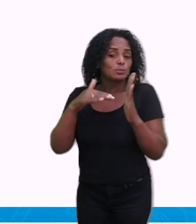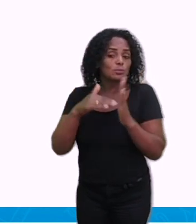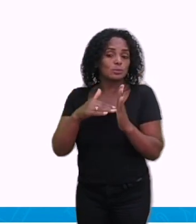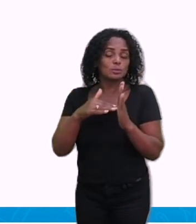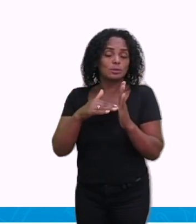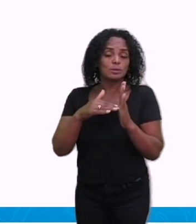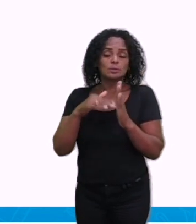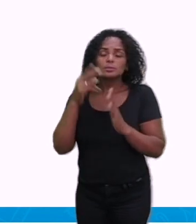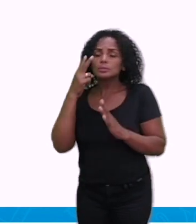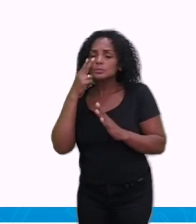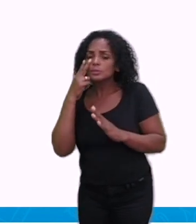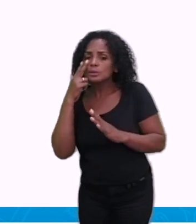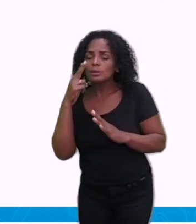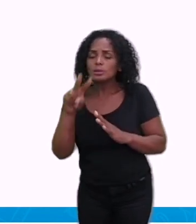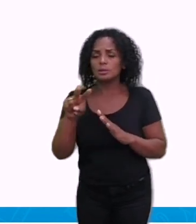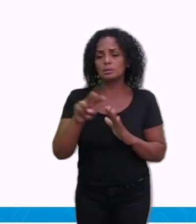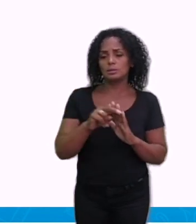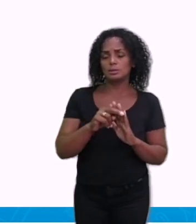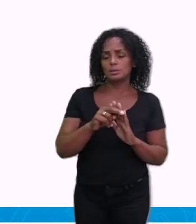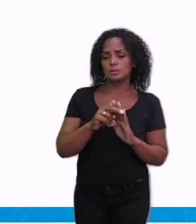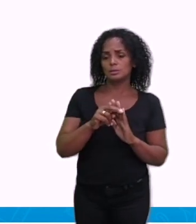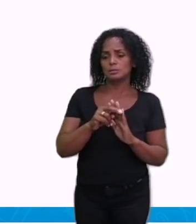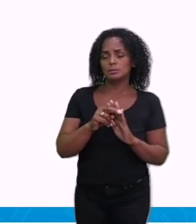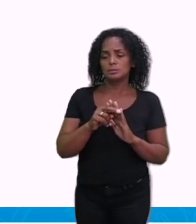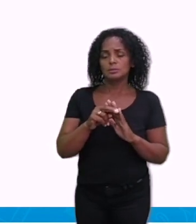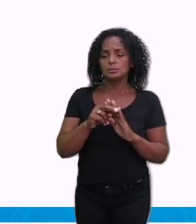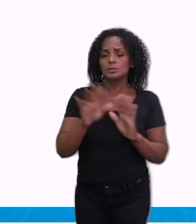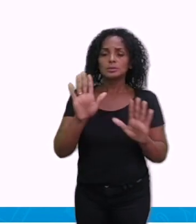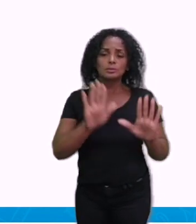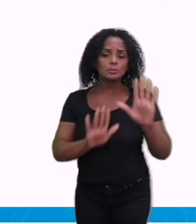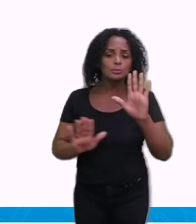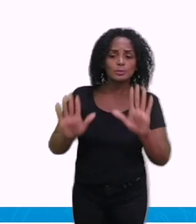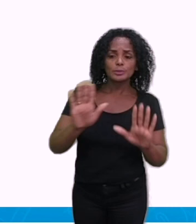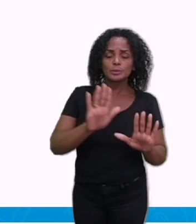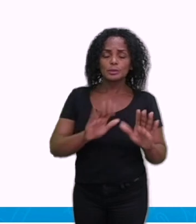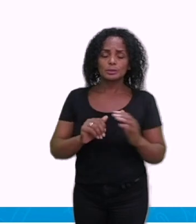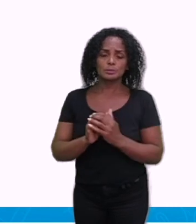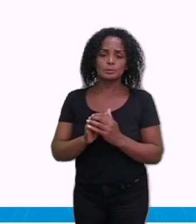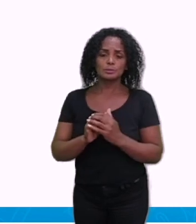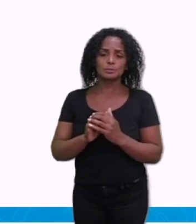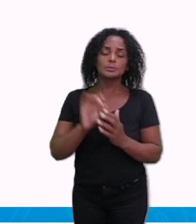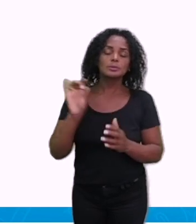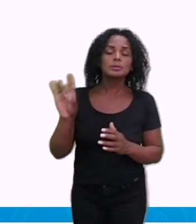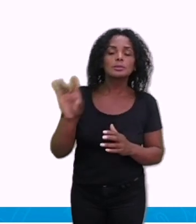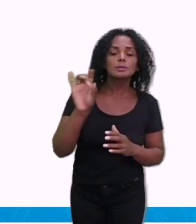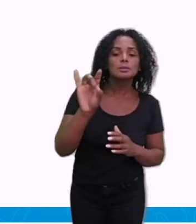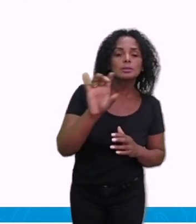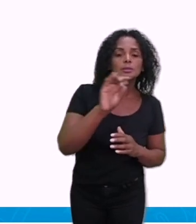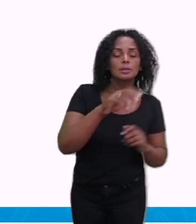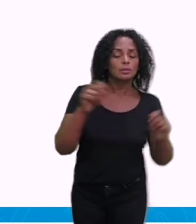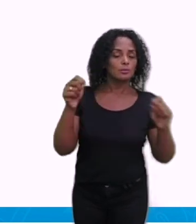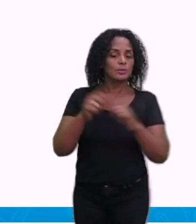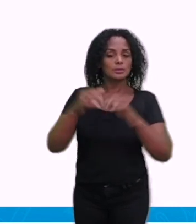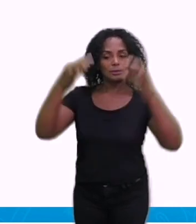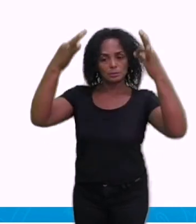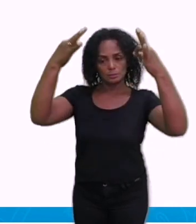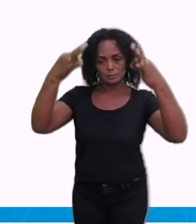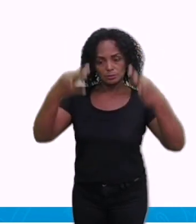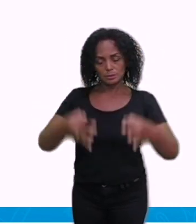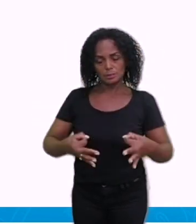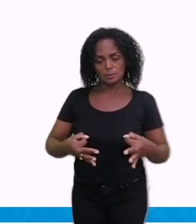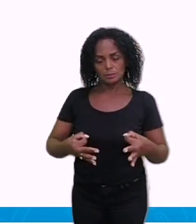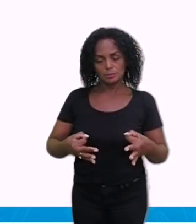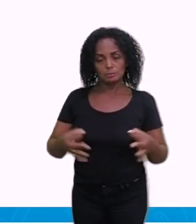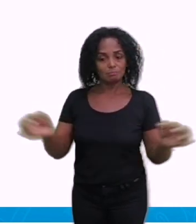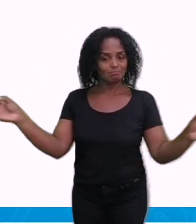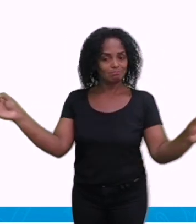cidadãos estarmos fazendo cada um a sua parte. Se cada um fizer a sua parte, é eliminado e aí não